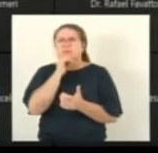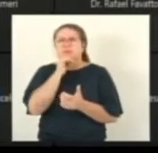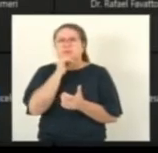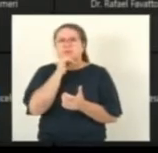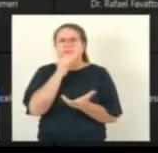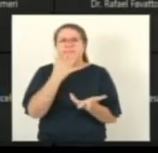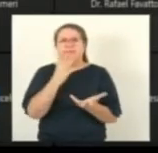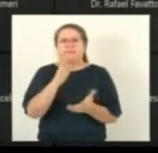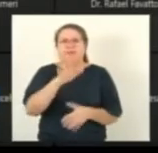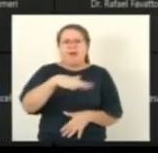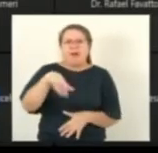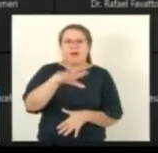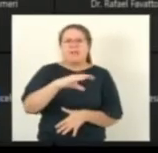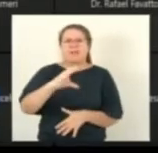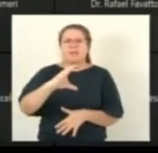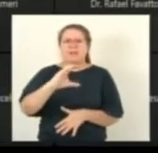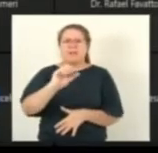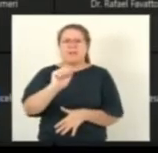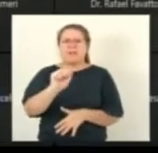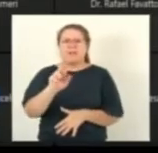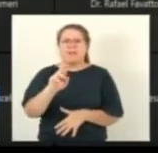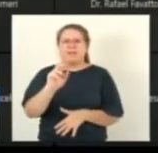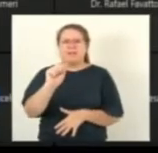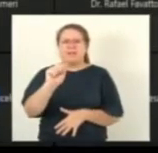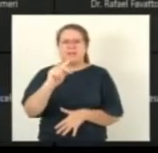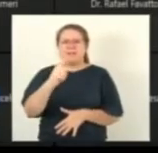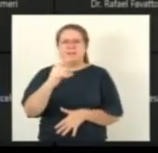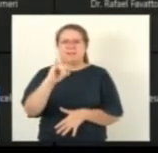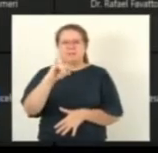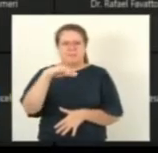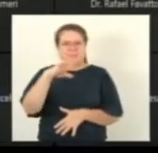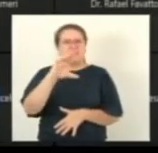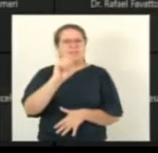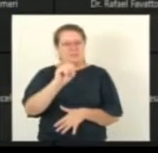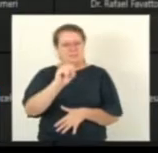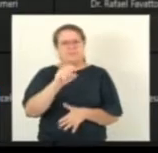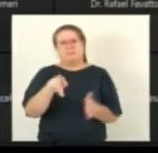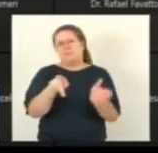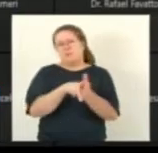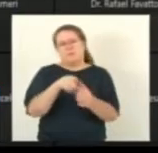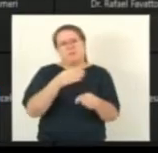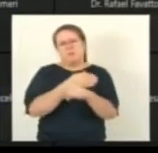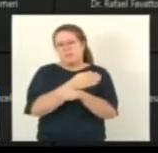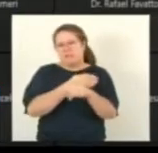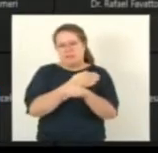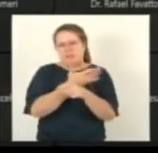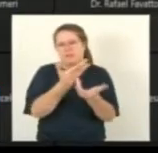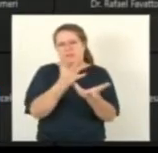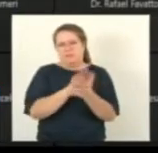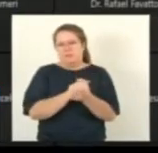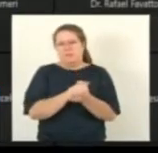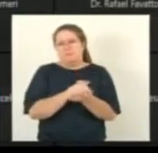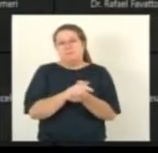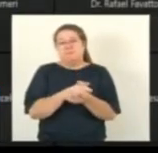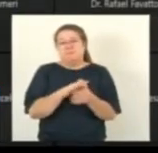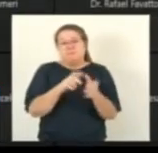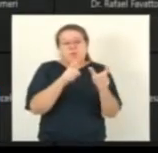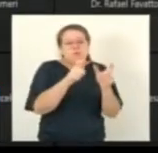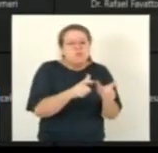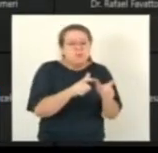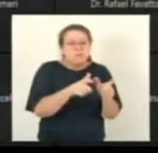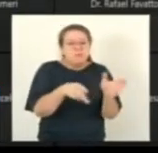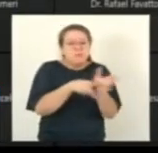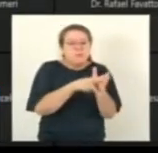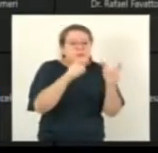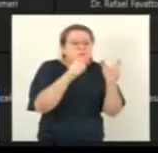Carapina mas vai até vai ali da da Avenida das Paneleiras agora até até